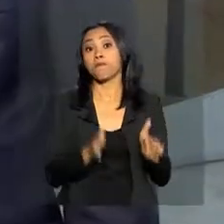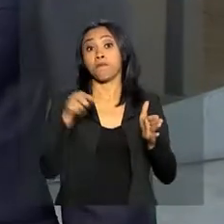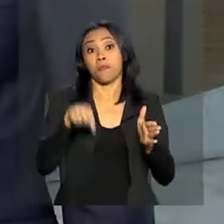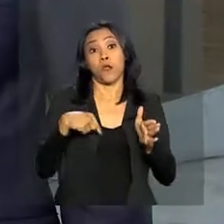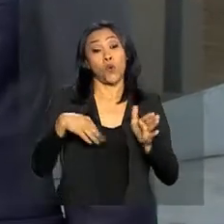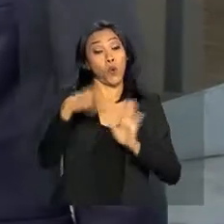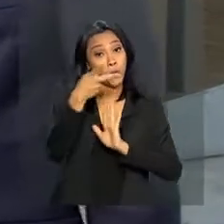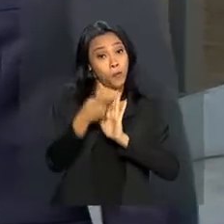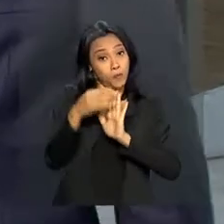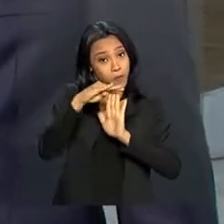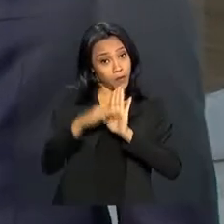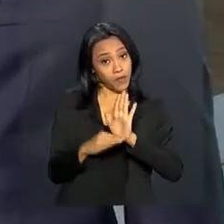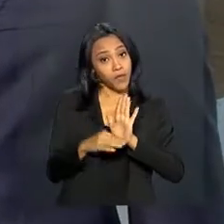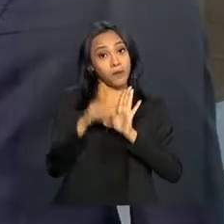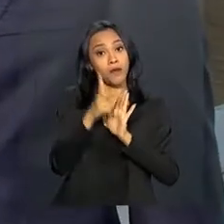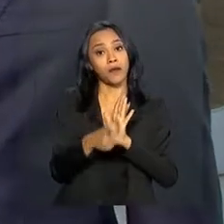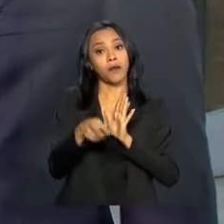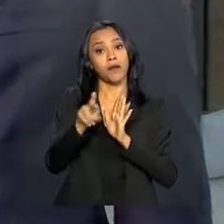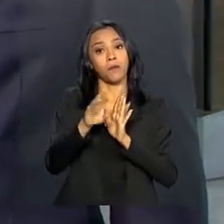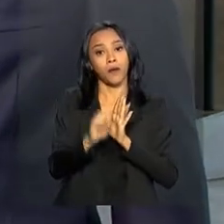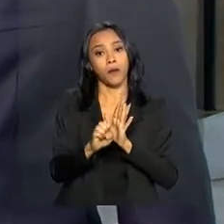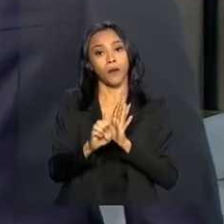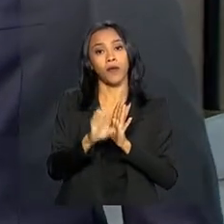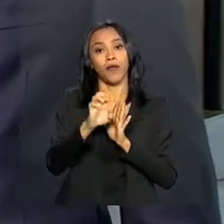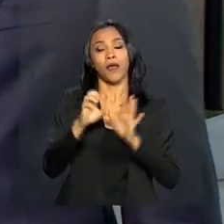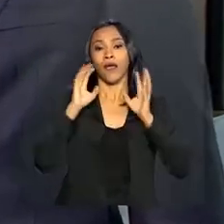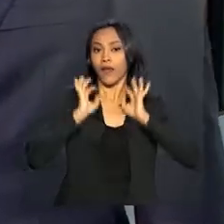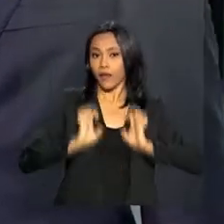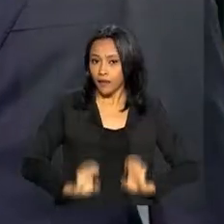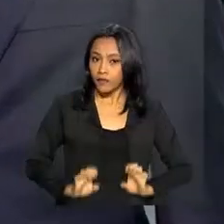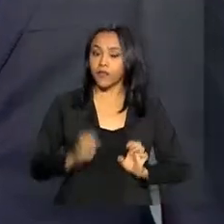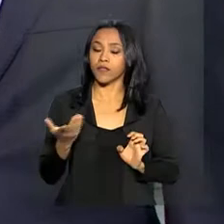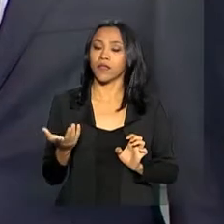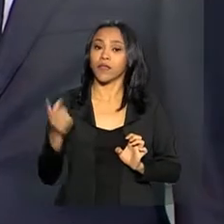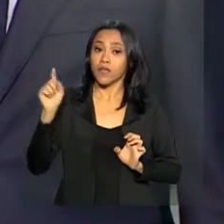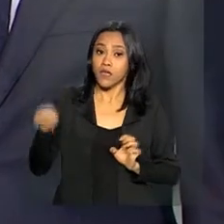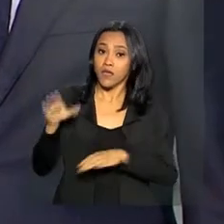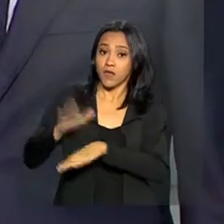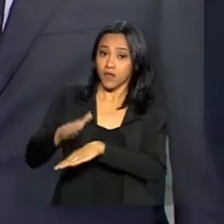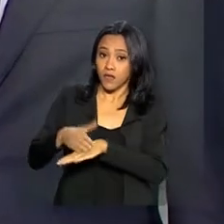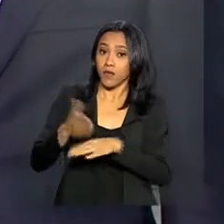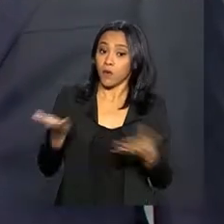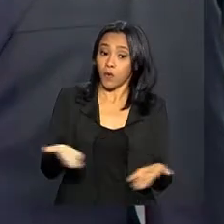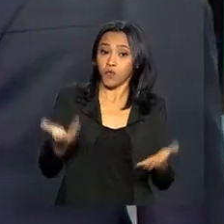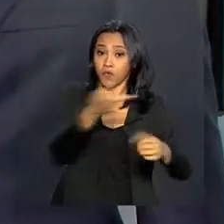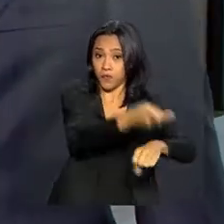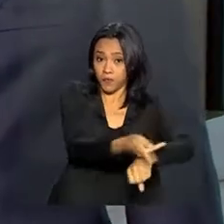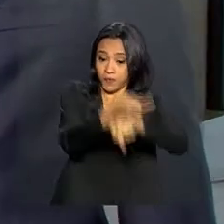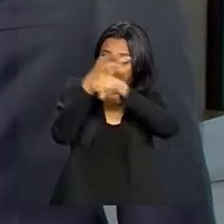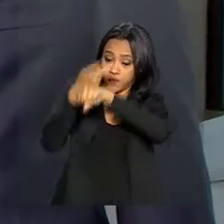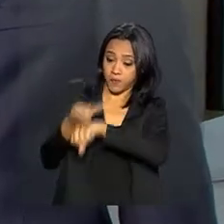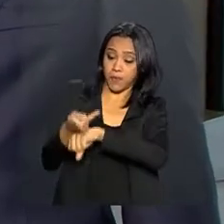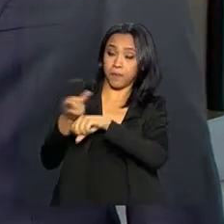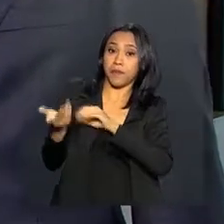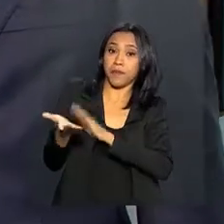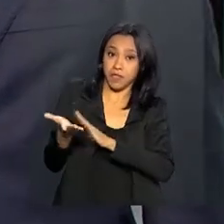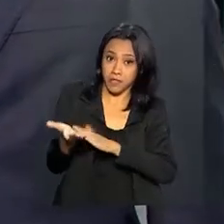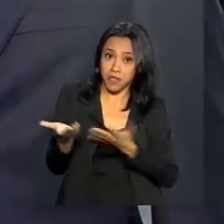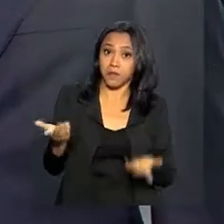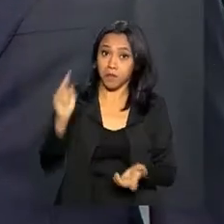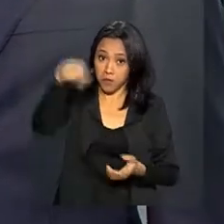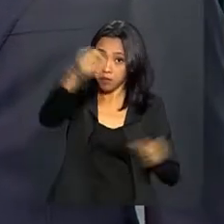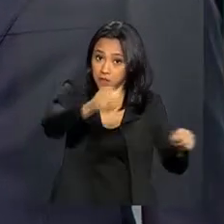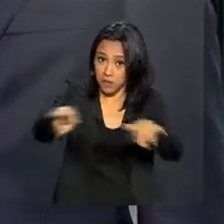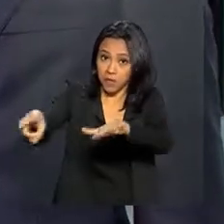Proética, Empresa Proética, uma das ações pelas quais o Ministério está sendo agraciado nessa premiação, teve a